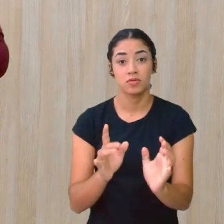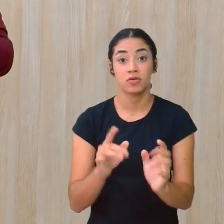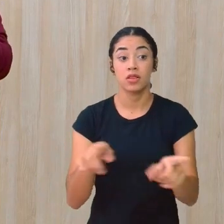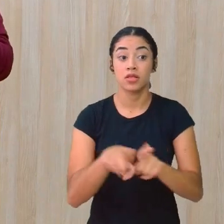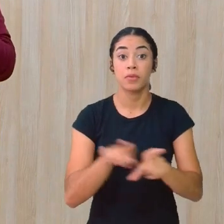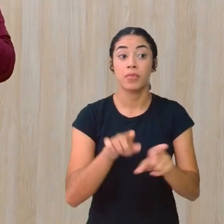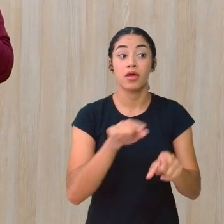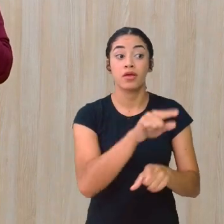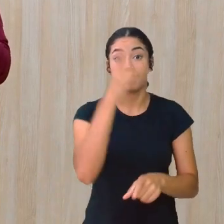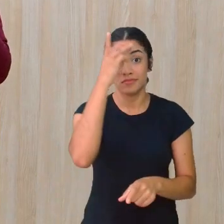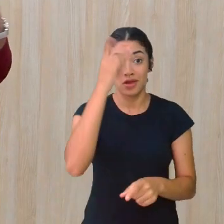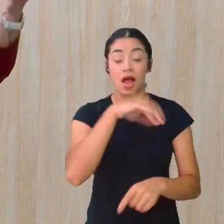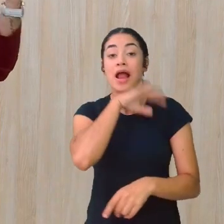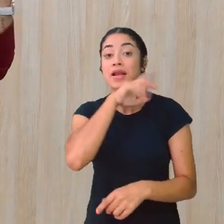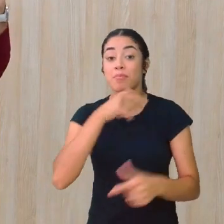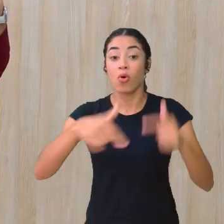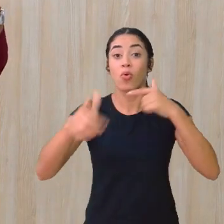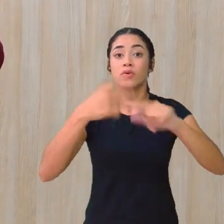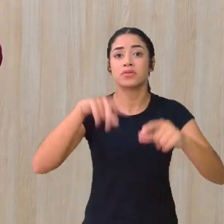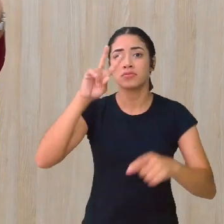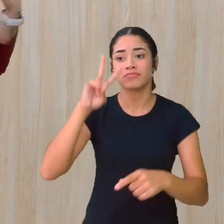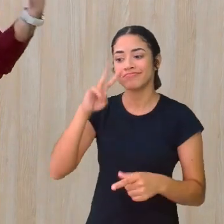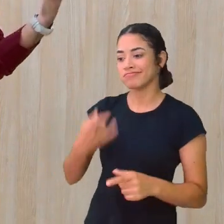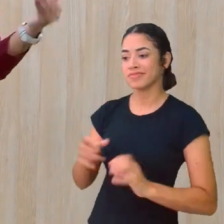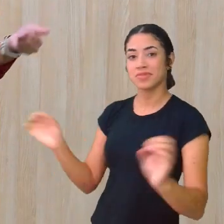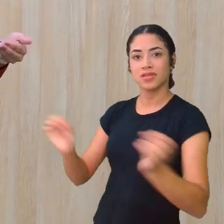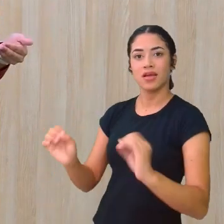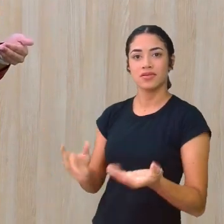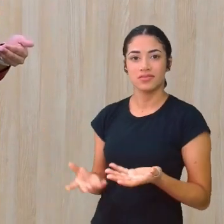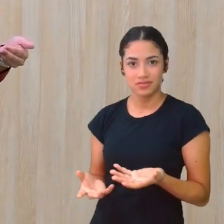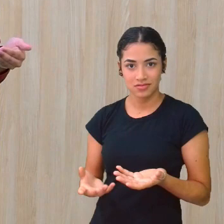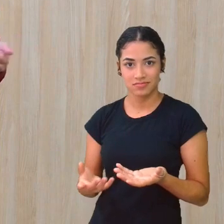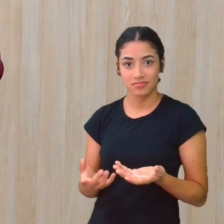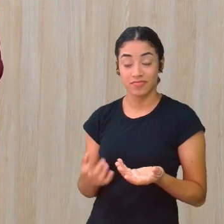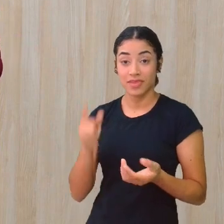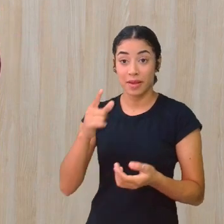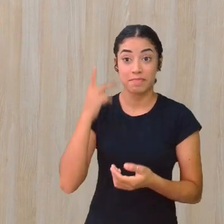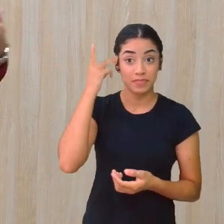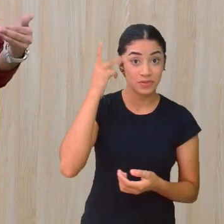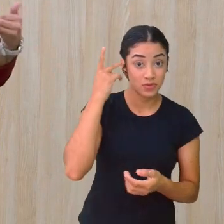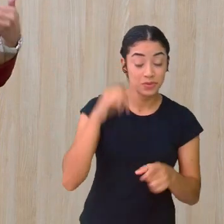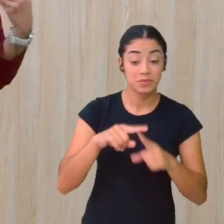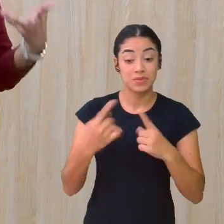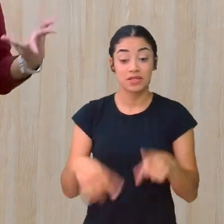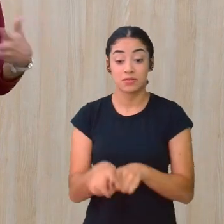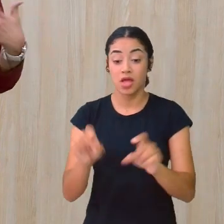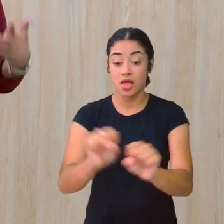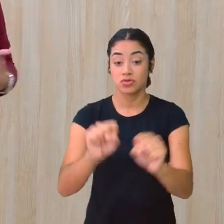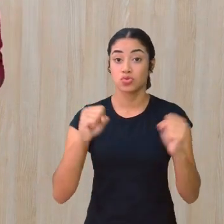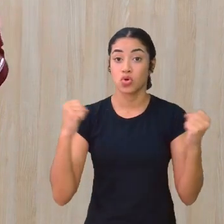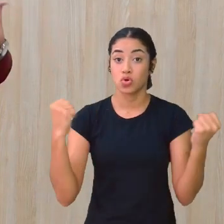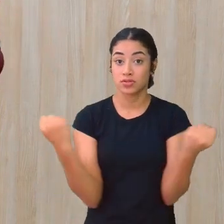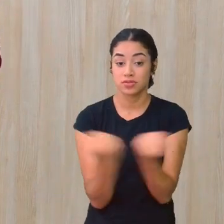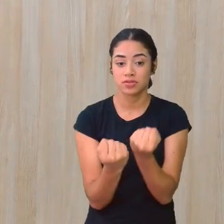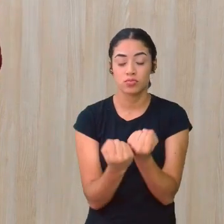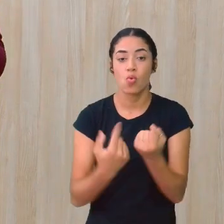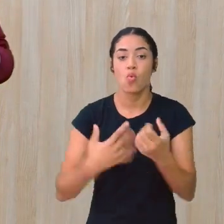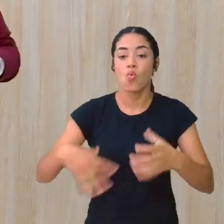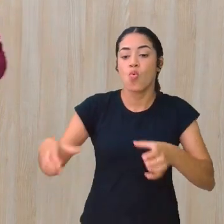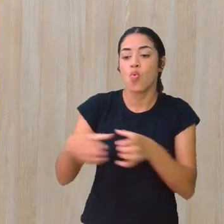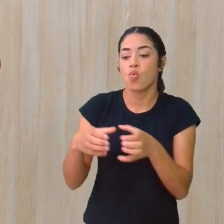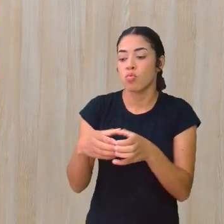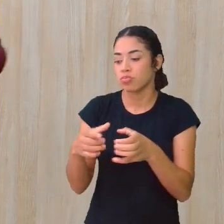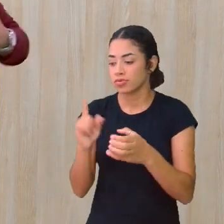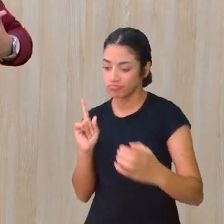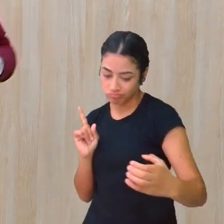é um conflito Que é psicológico Mas que também é social, né? Porque ele não consegue encontrar um grupo Que ele